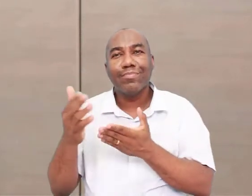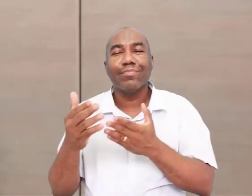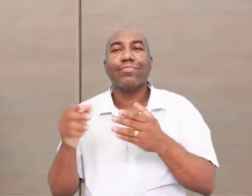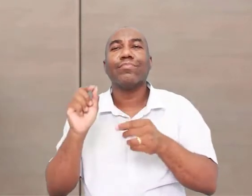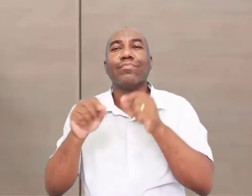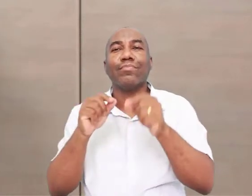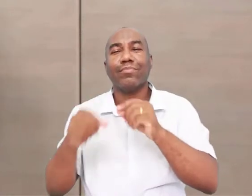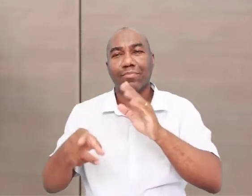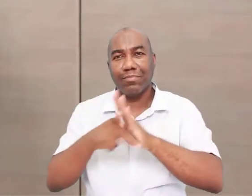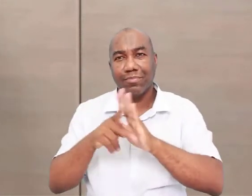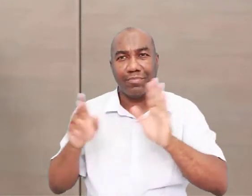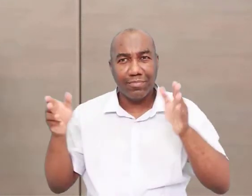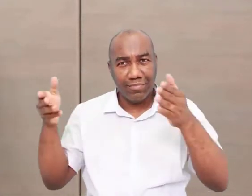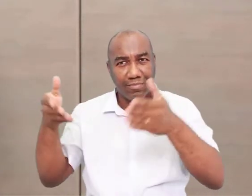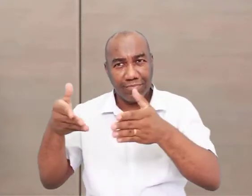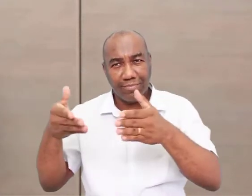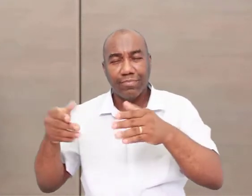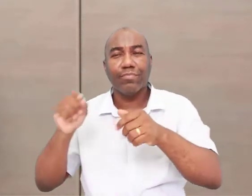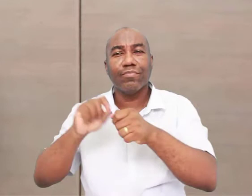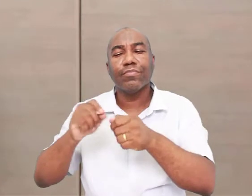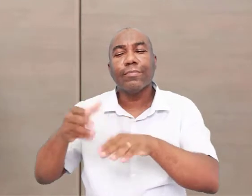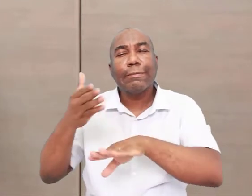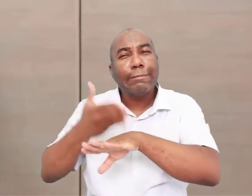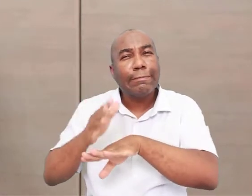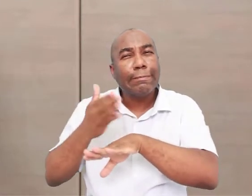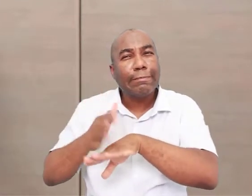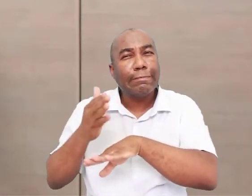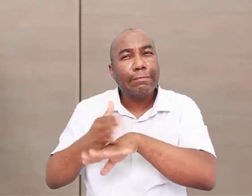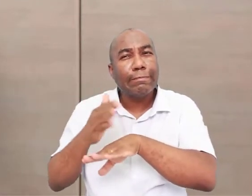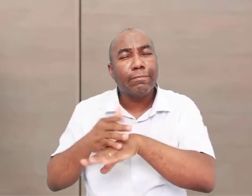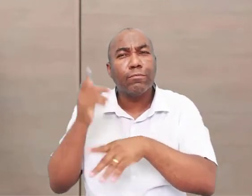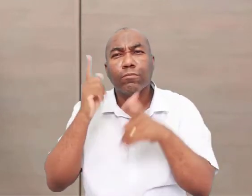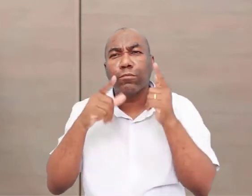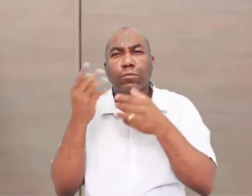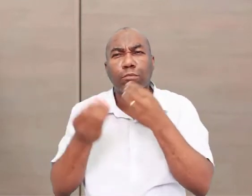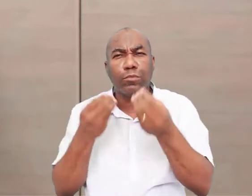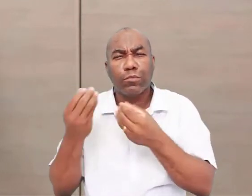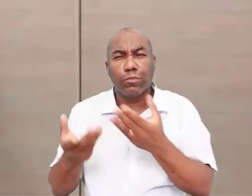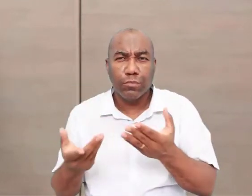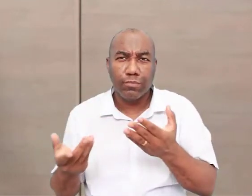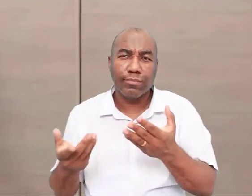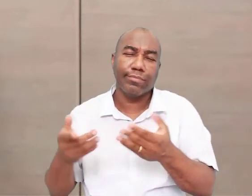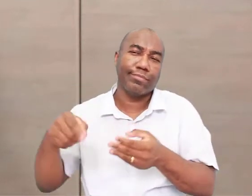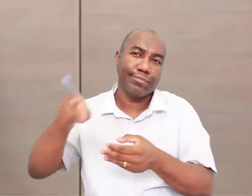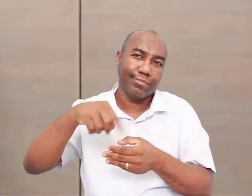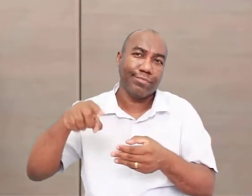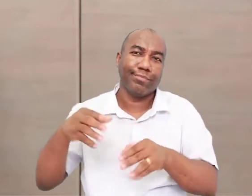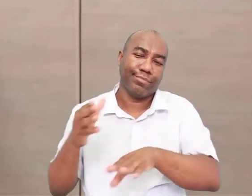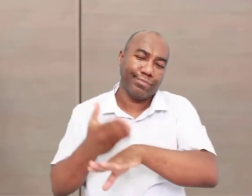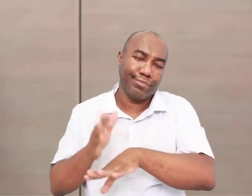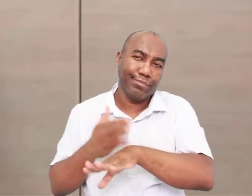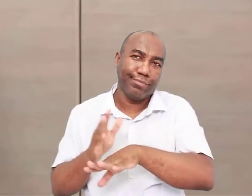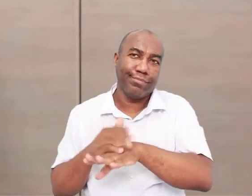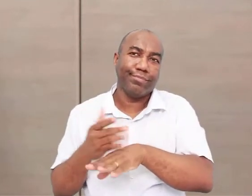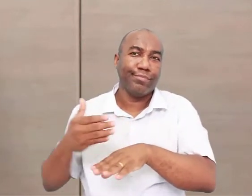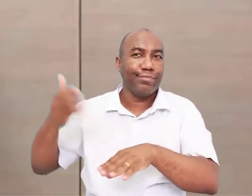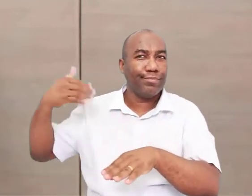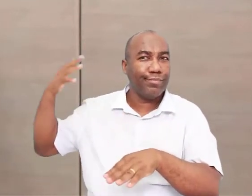período do Paleolítico, foi a fase provavelmente que viveram os nossos ancestrais mais antigos.